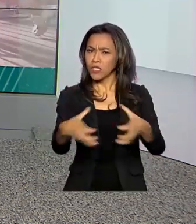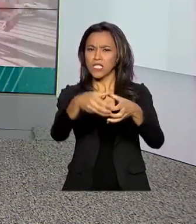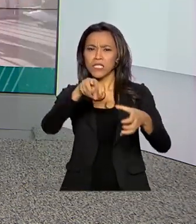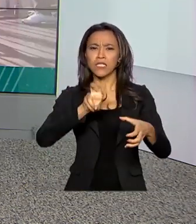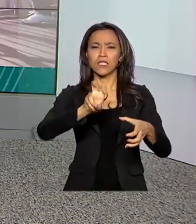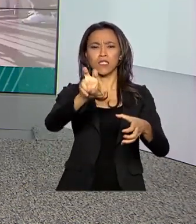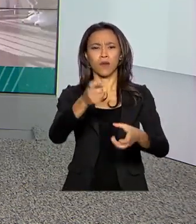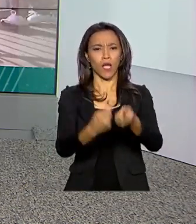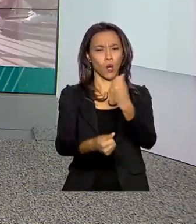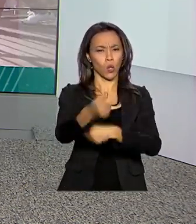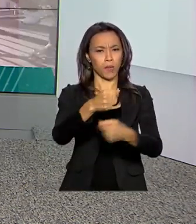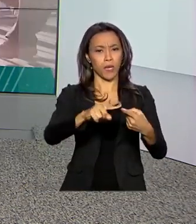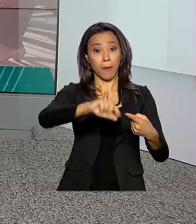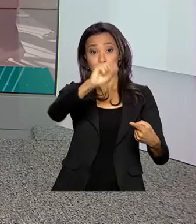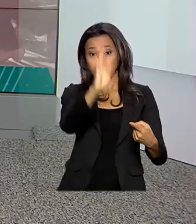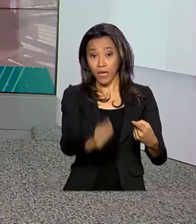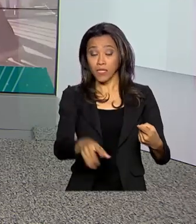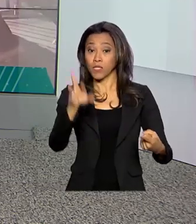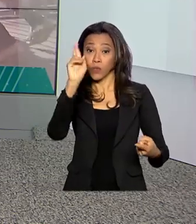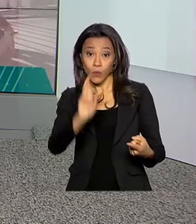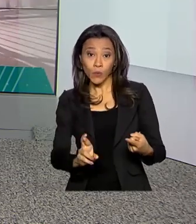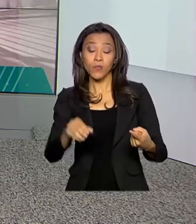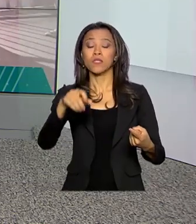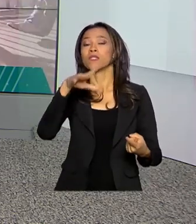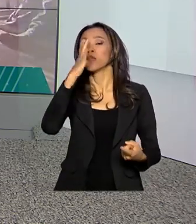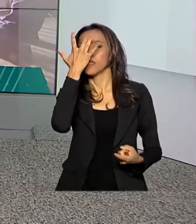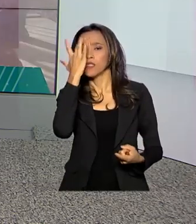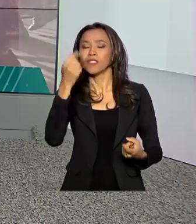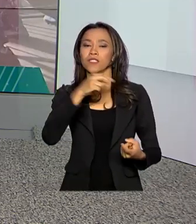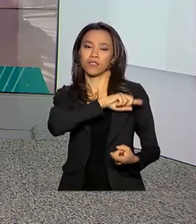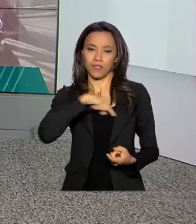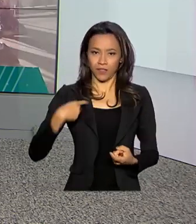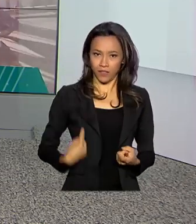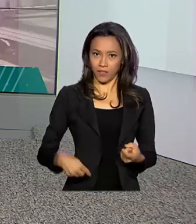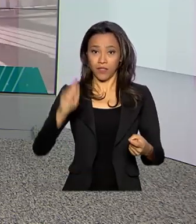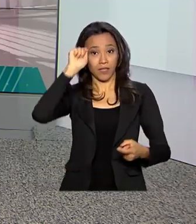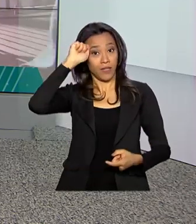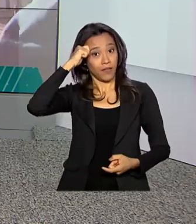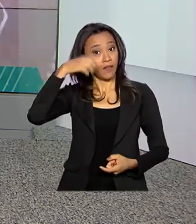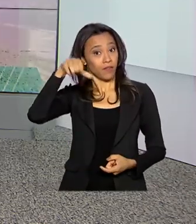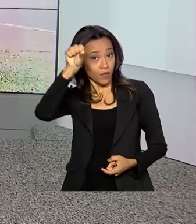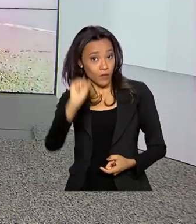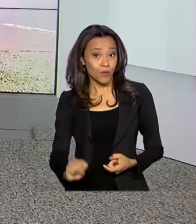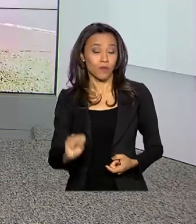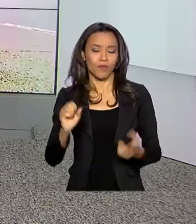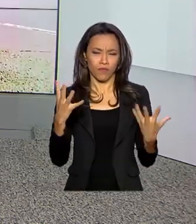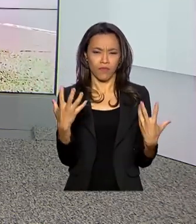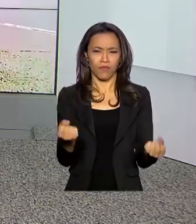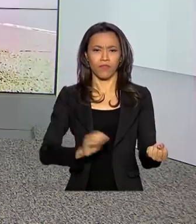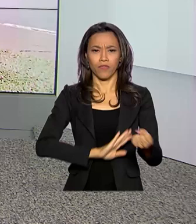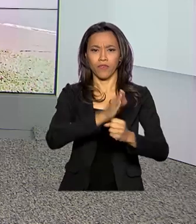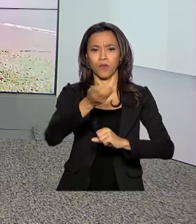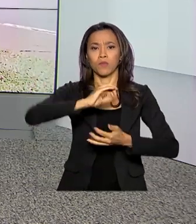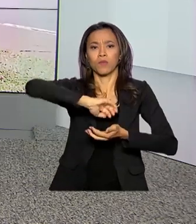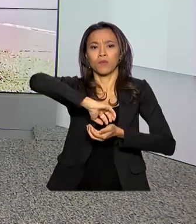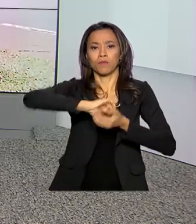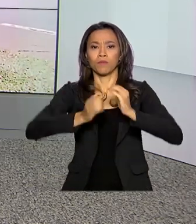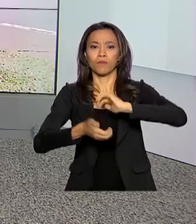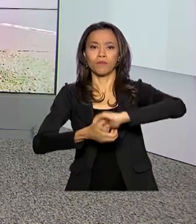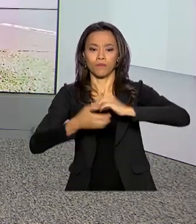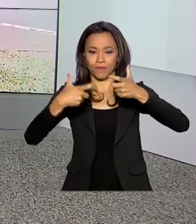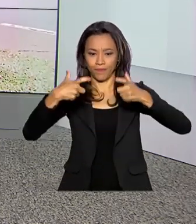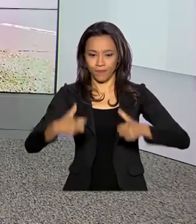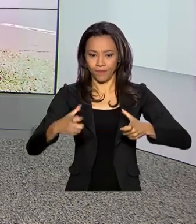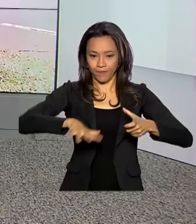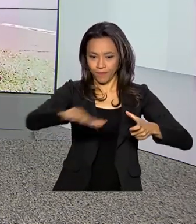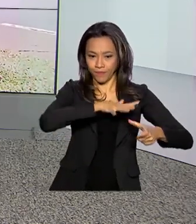emergentes. Brasil, Rússia, Índia, China e África do Sul. Vamos até o Palácio do Itamaraty. Renata Corsini